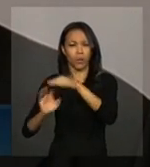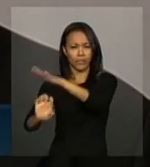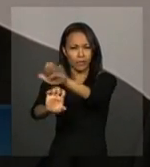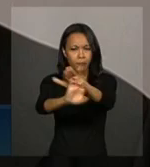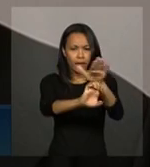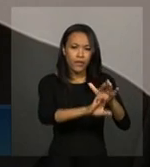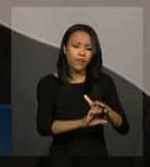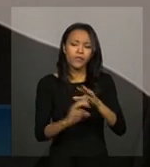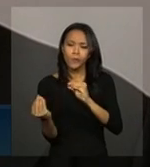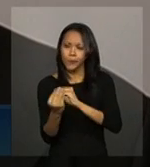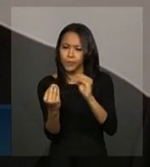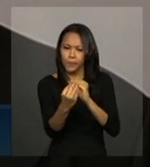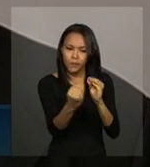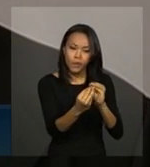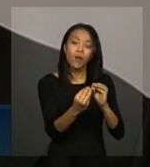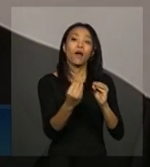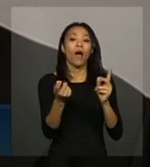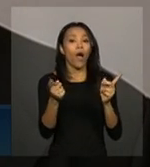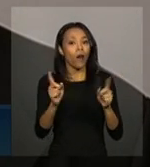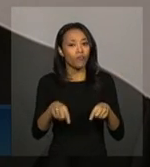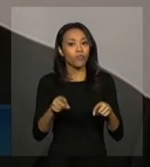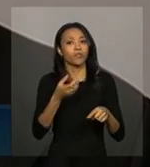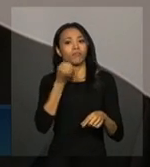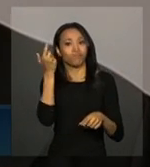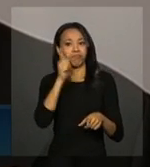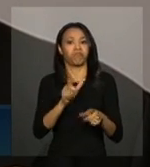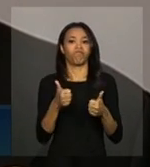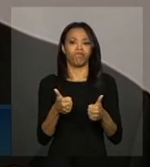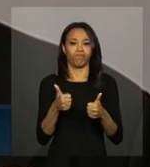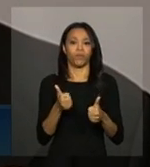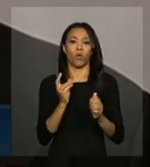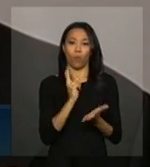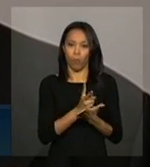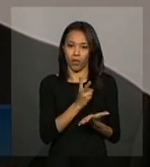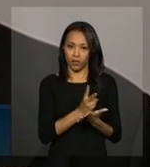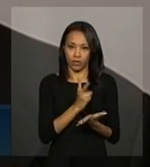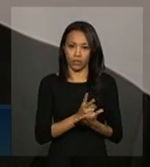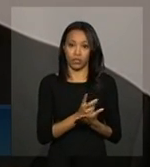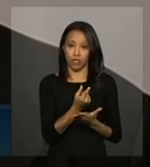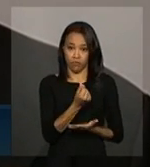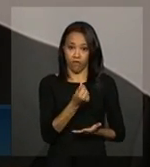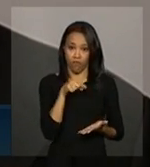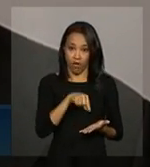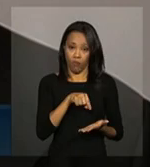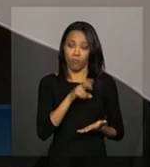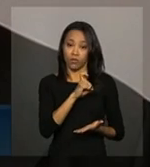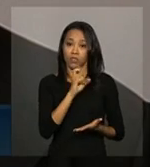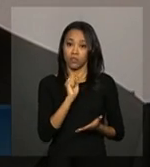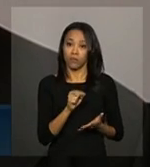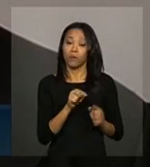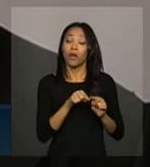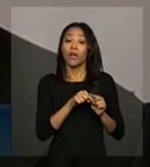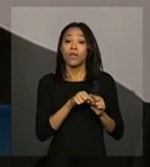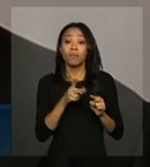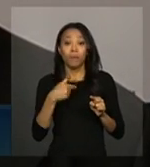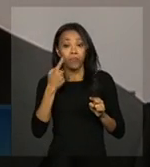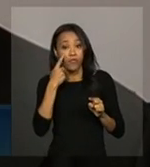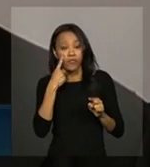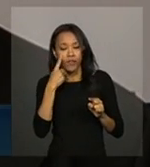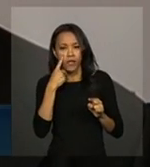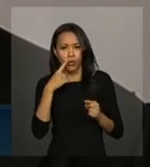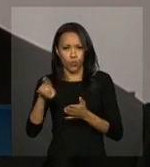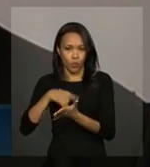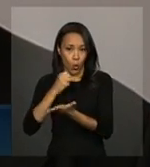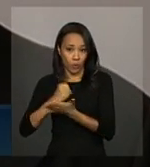diferenciais que nós tivemos, está certo? E, naturalmente, até a confidencialidade dos contratos não me